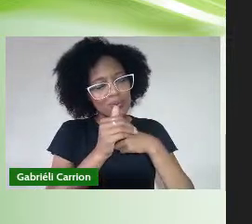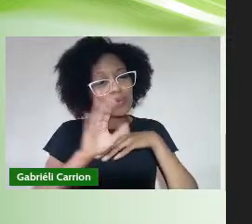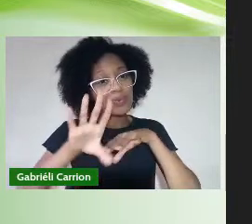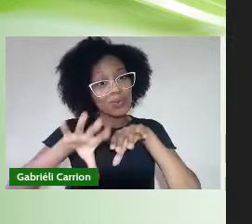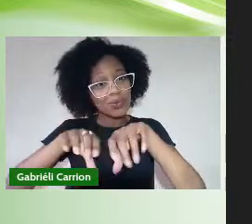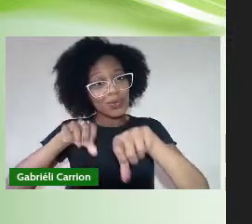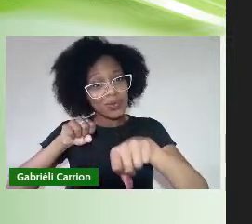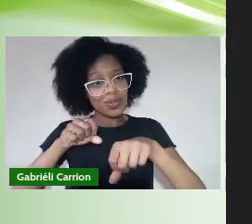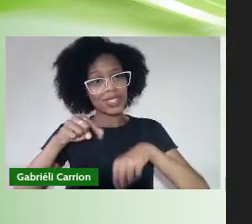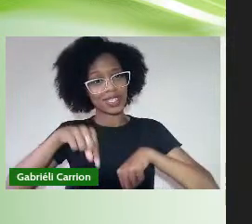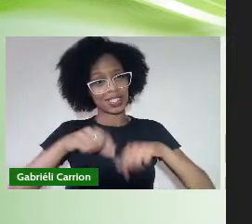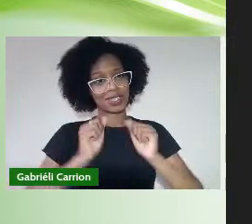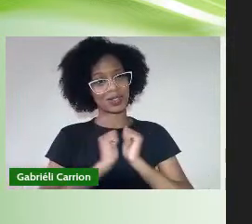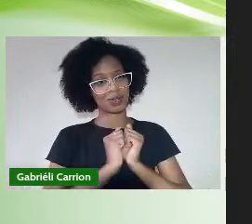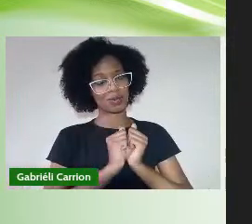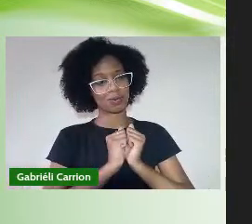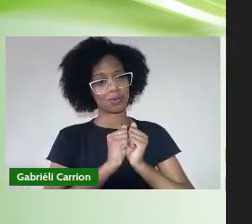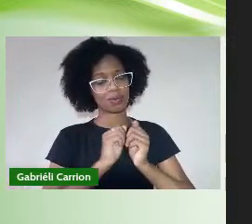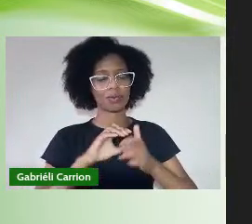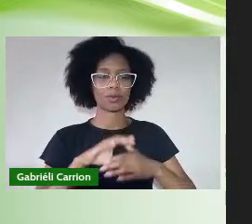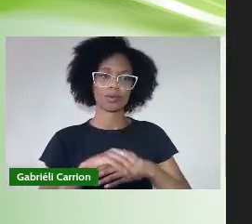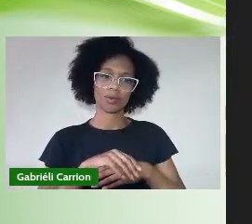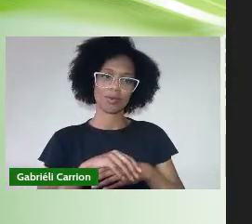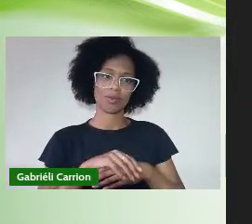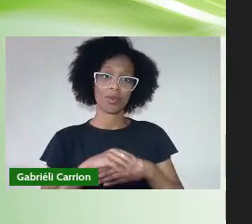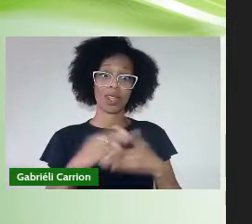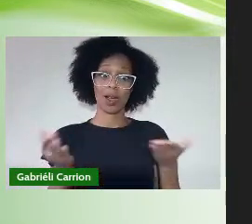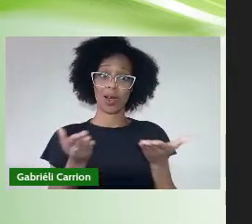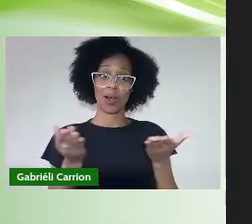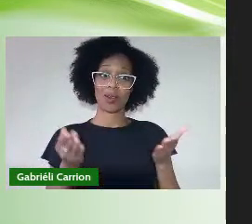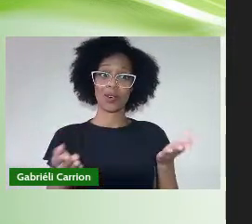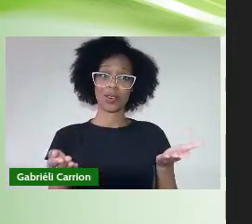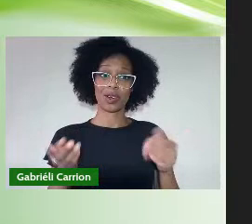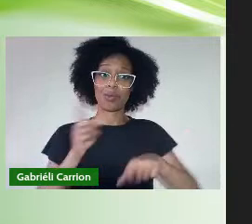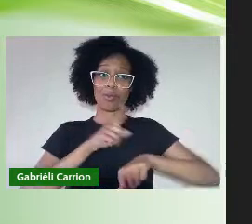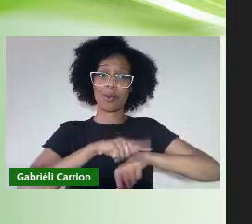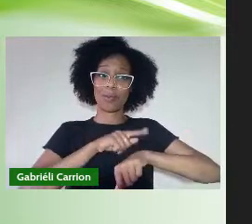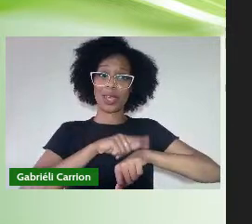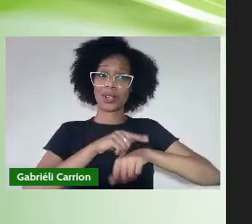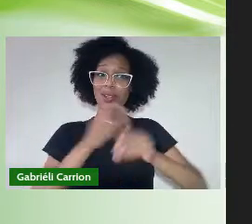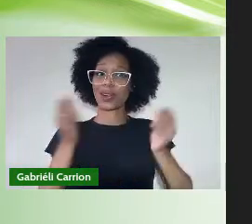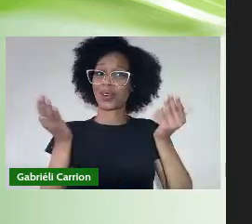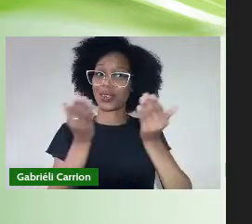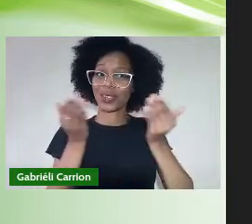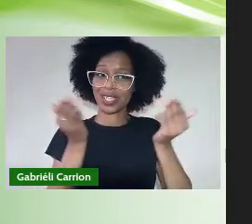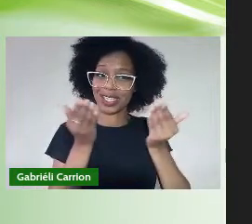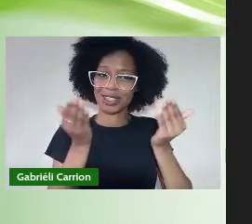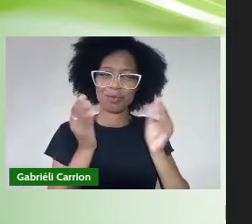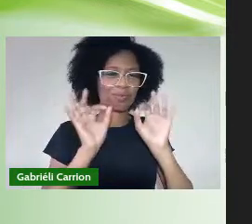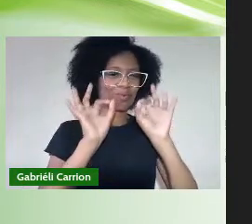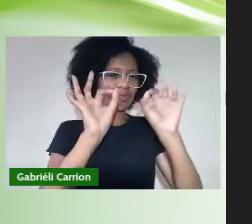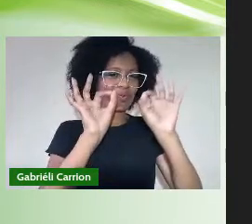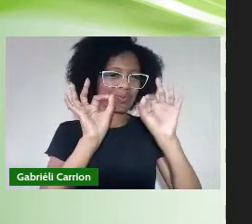chegam hoje Nesse momento tão especial